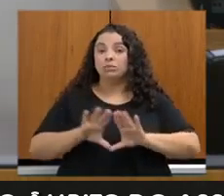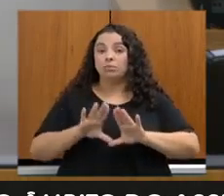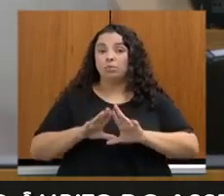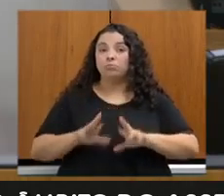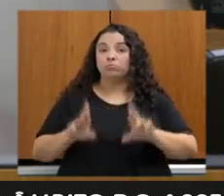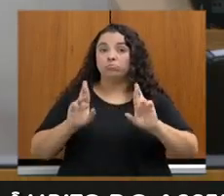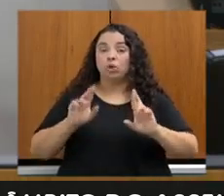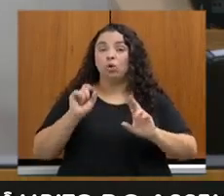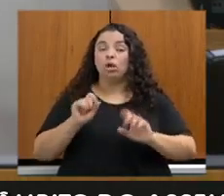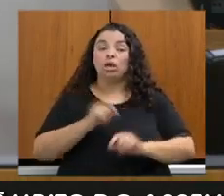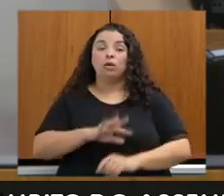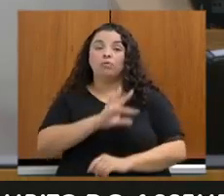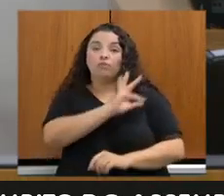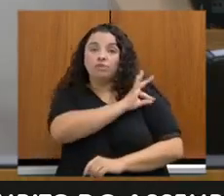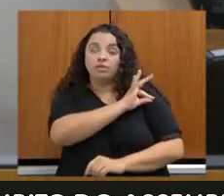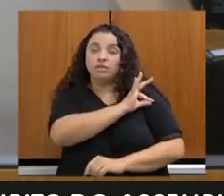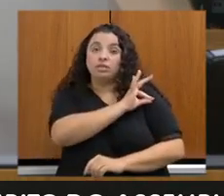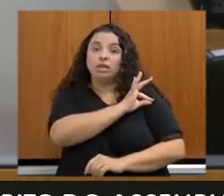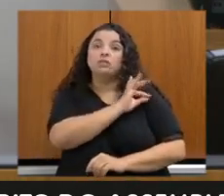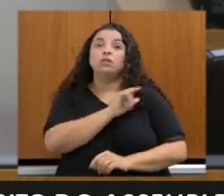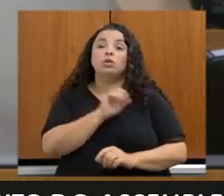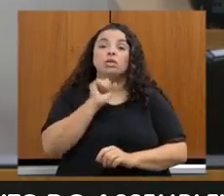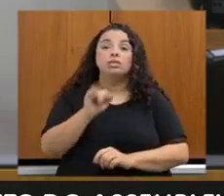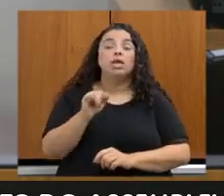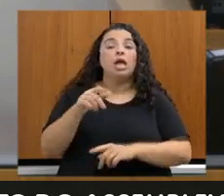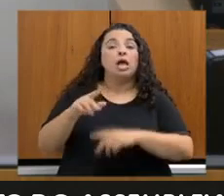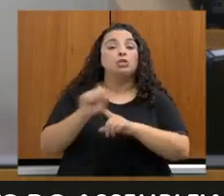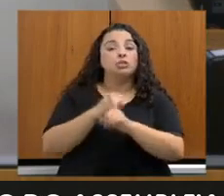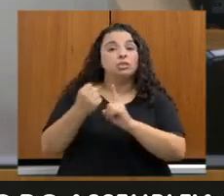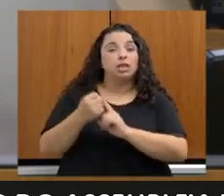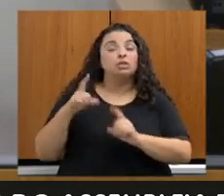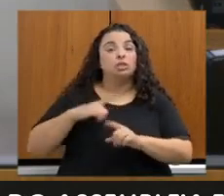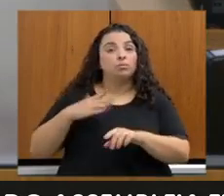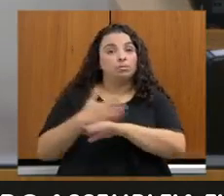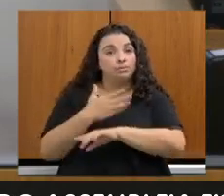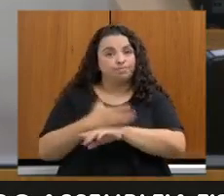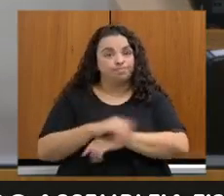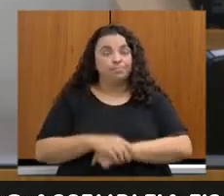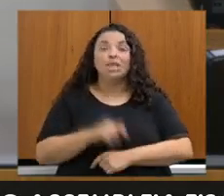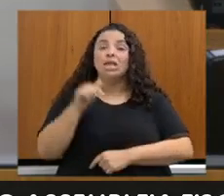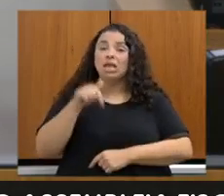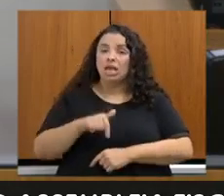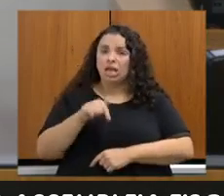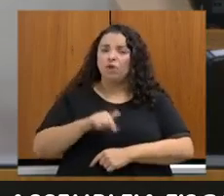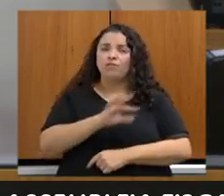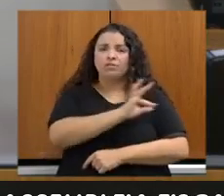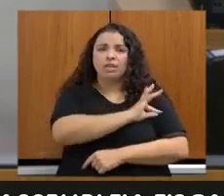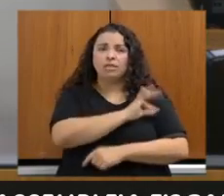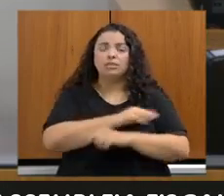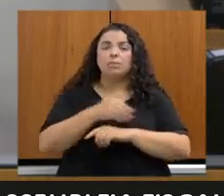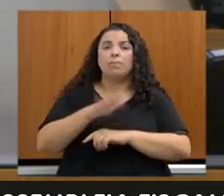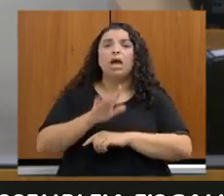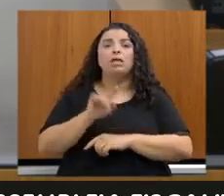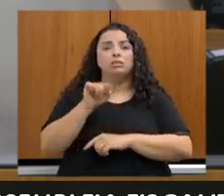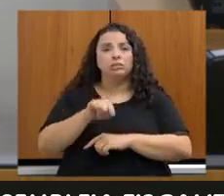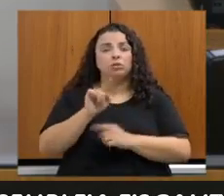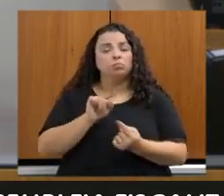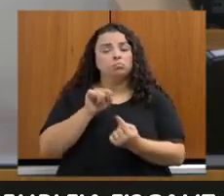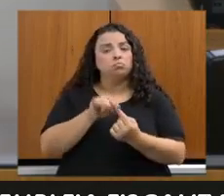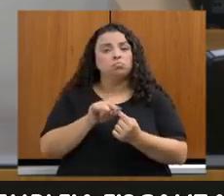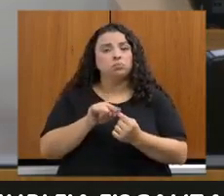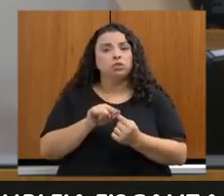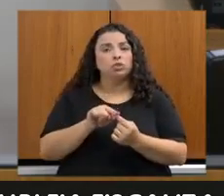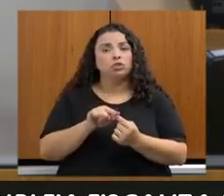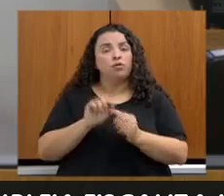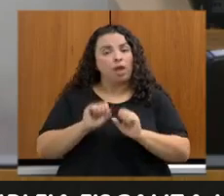sociedade. O Fiscaliza Mais surge na intenção de viabilizar esse propósito e é uma louvável